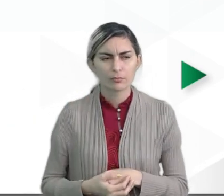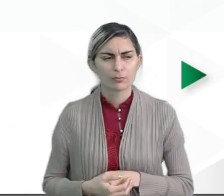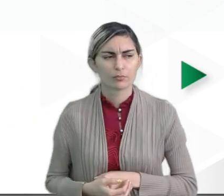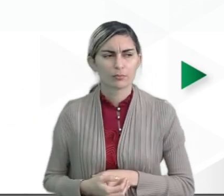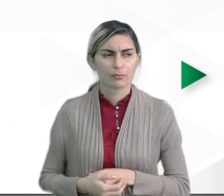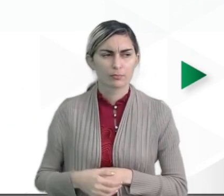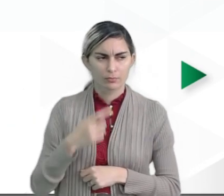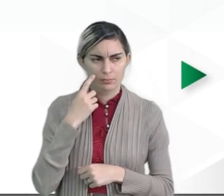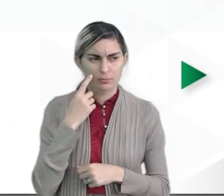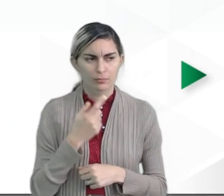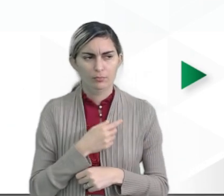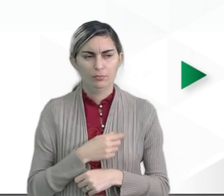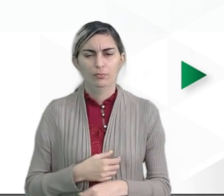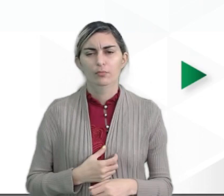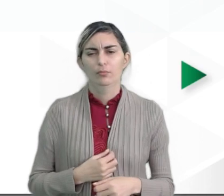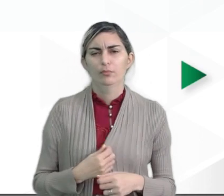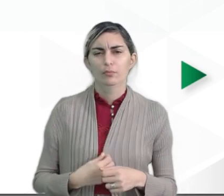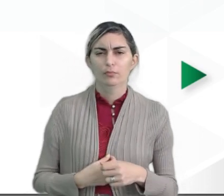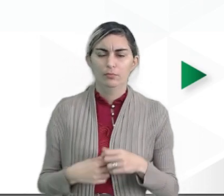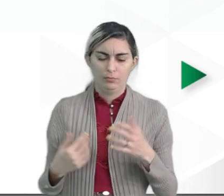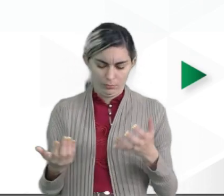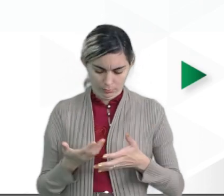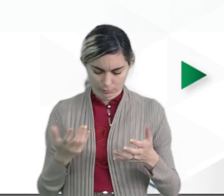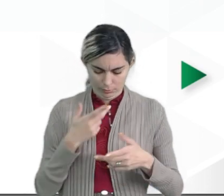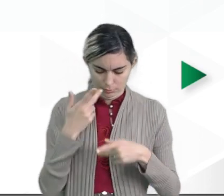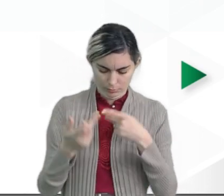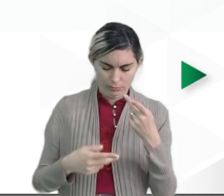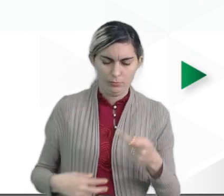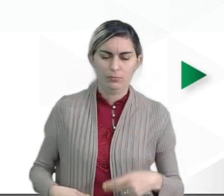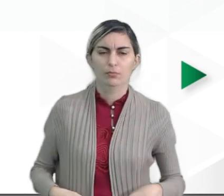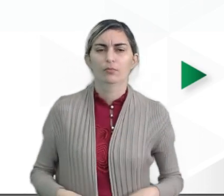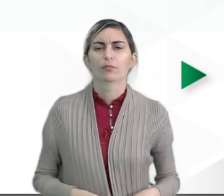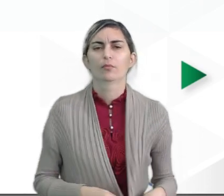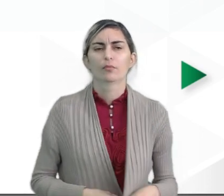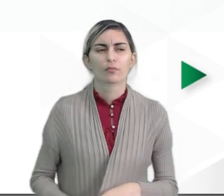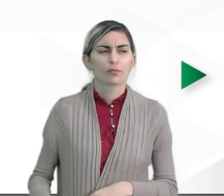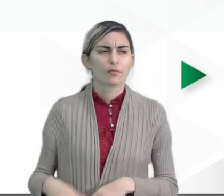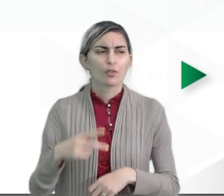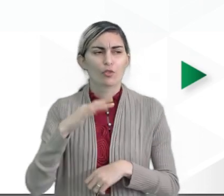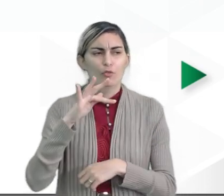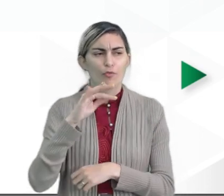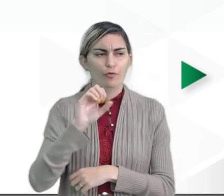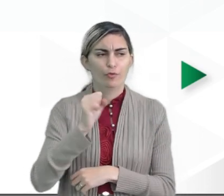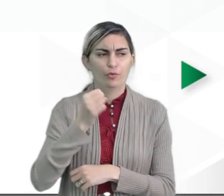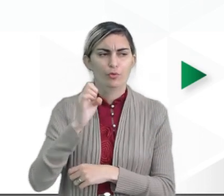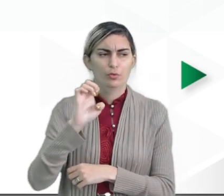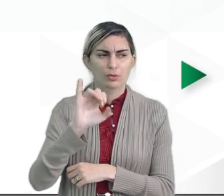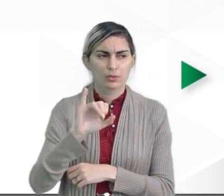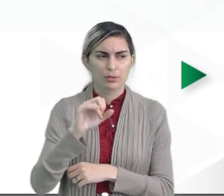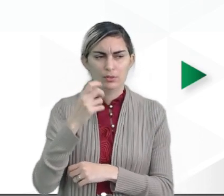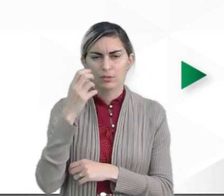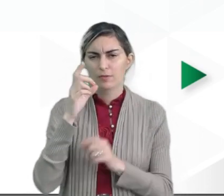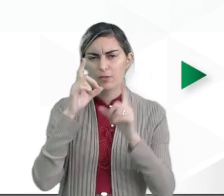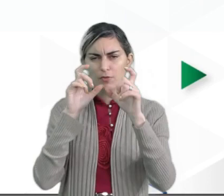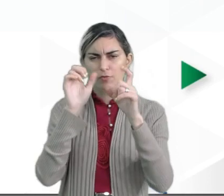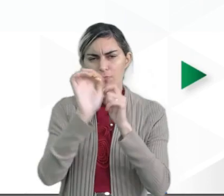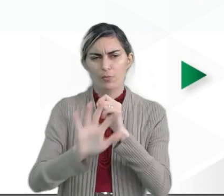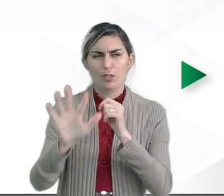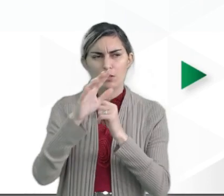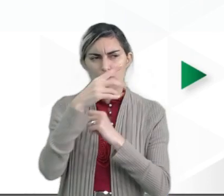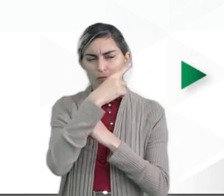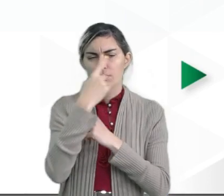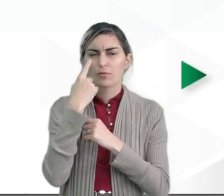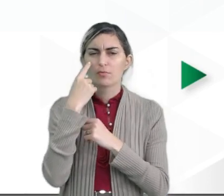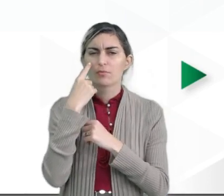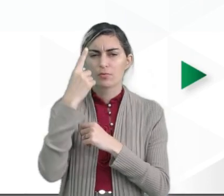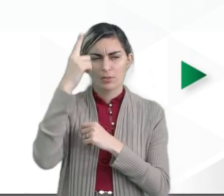Bora lá, galerinha! Agora vamos falar sobre fósseis. Essa imagem aí, ela está linda para vocês,